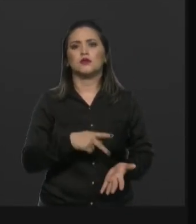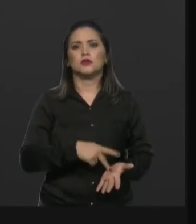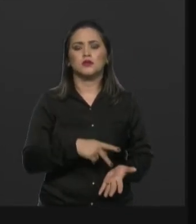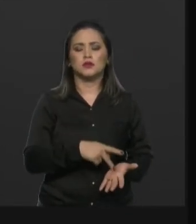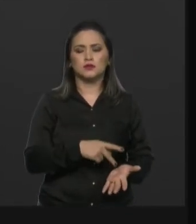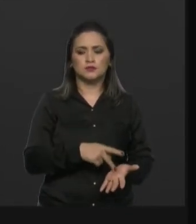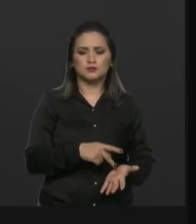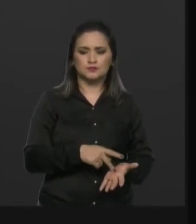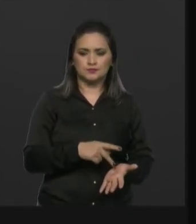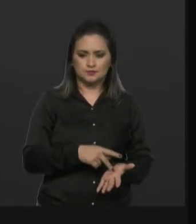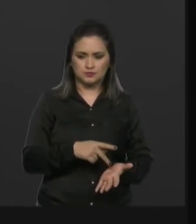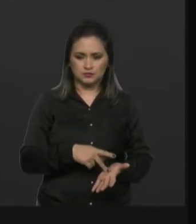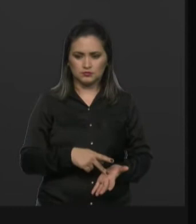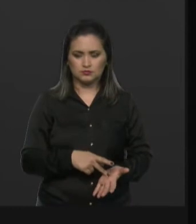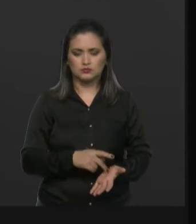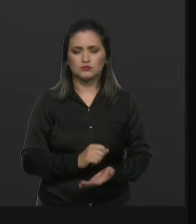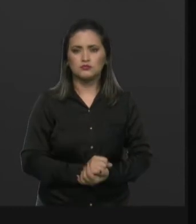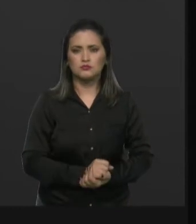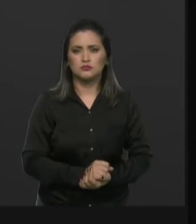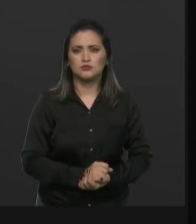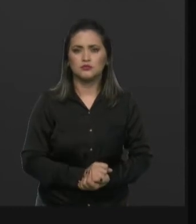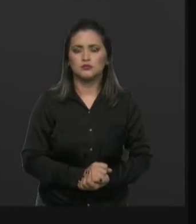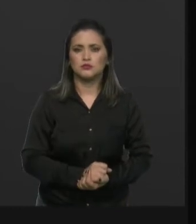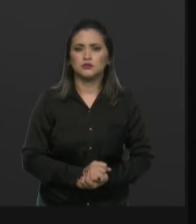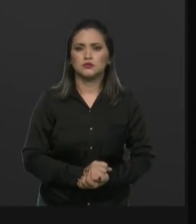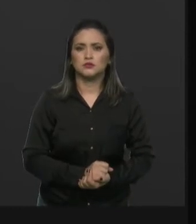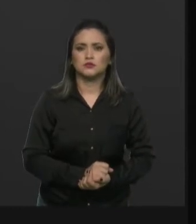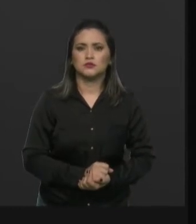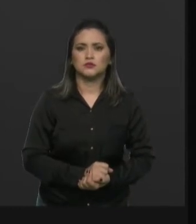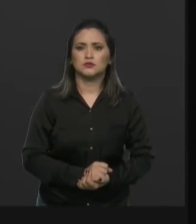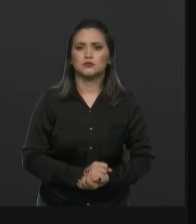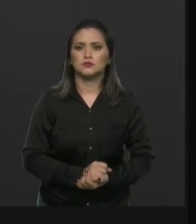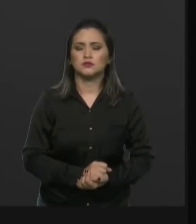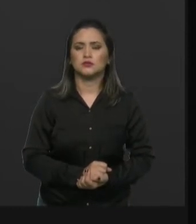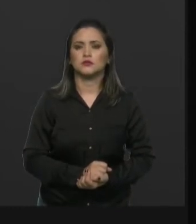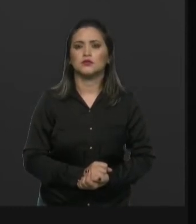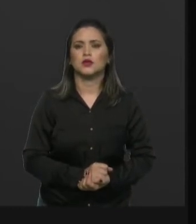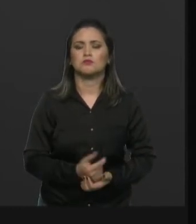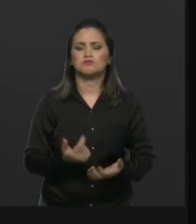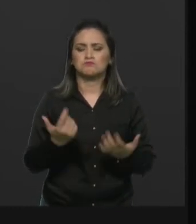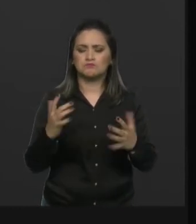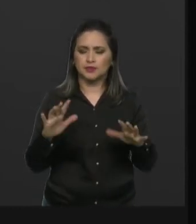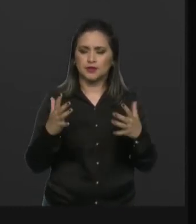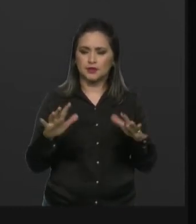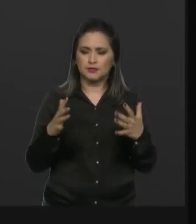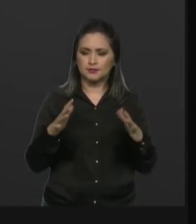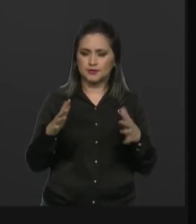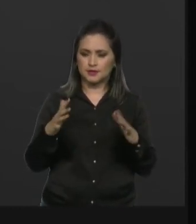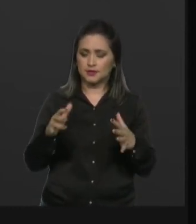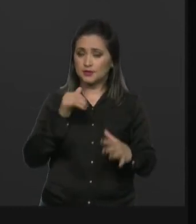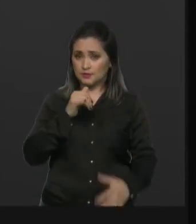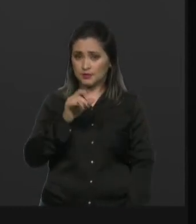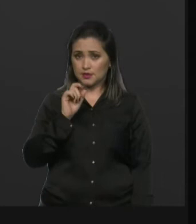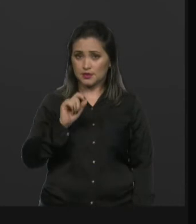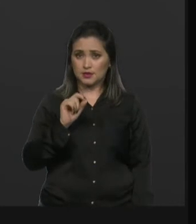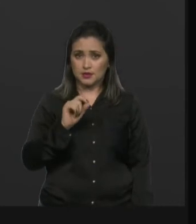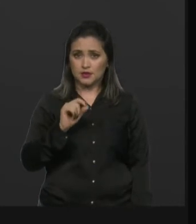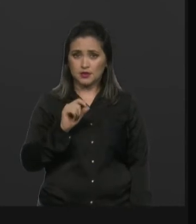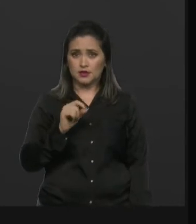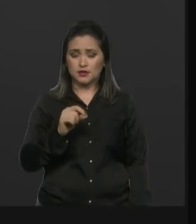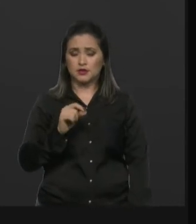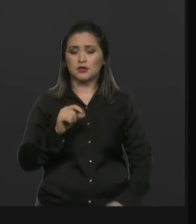infectado com esse vírus. Então, só tenho a lhe parabenizar e dizer que fico feliz de ter um